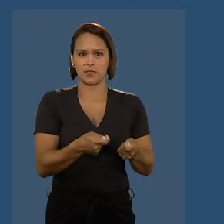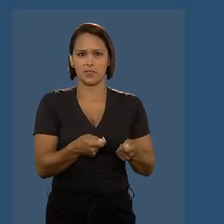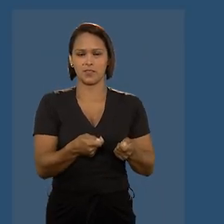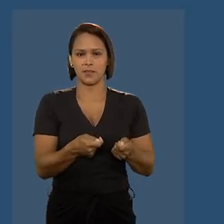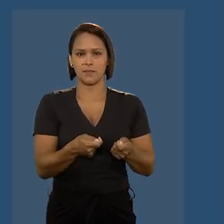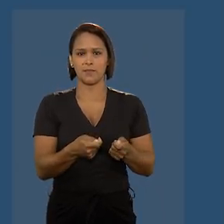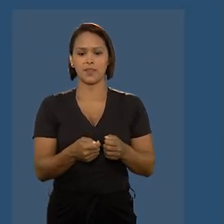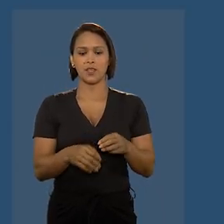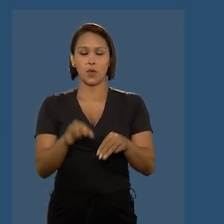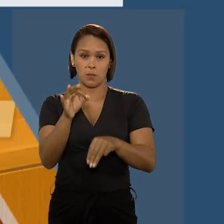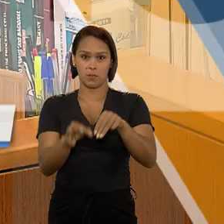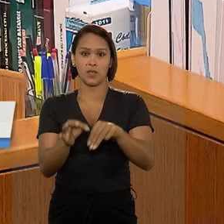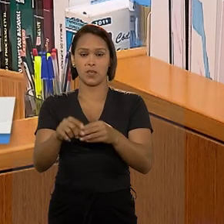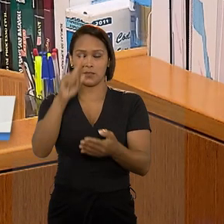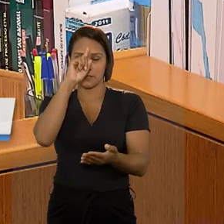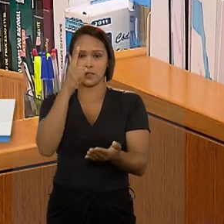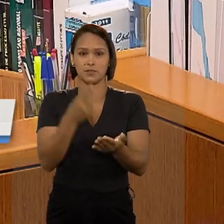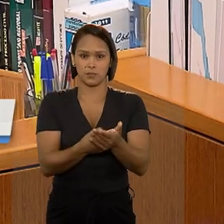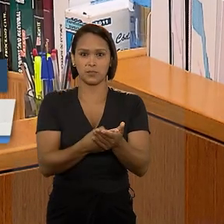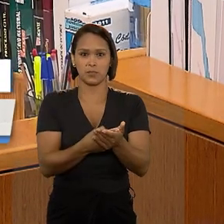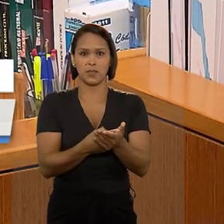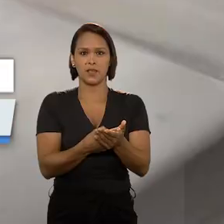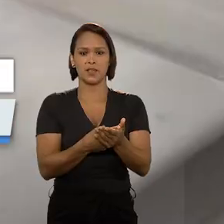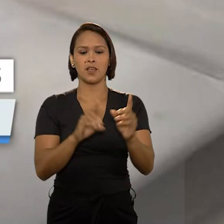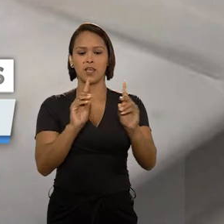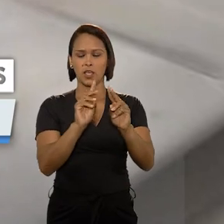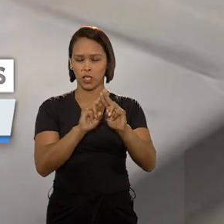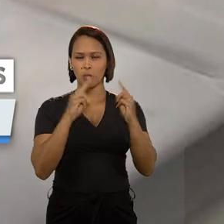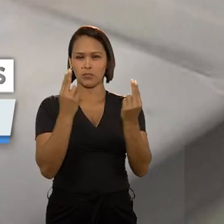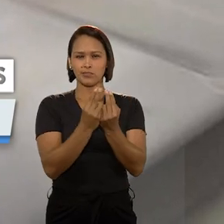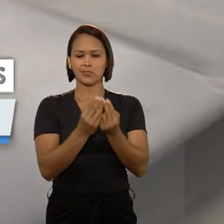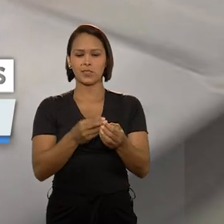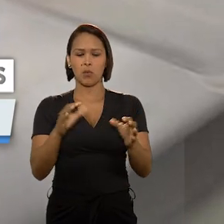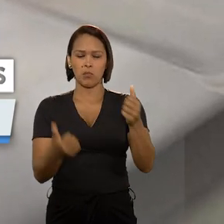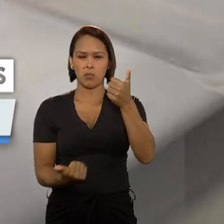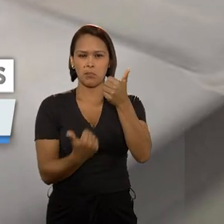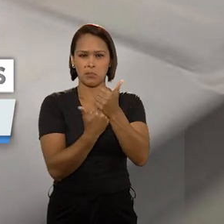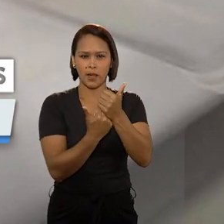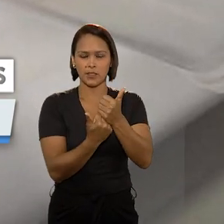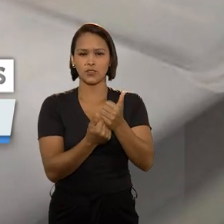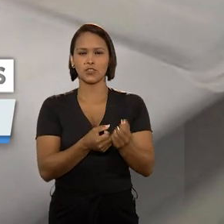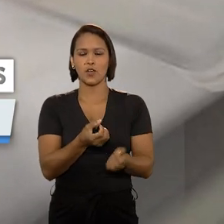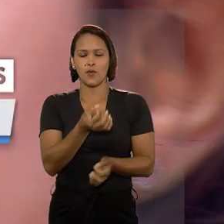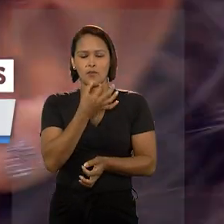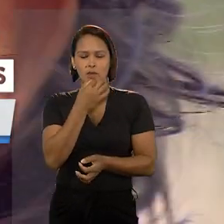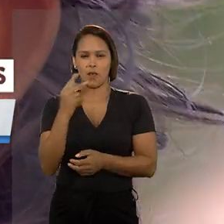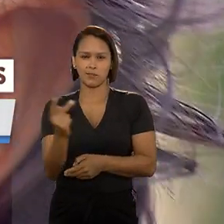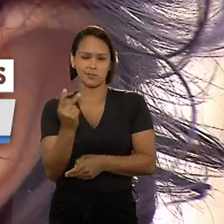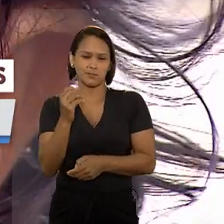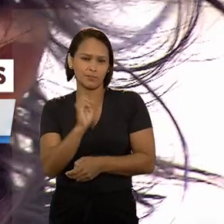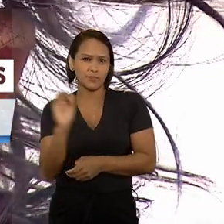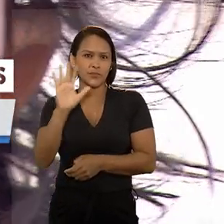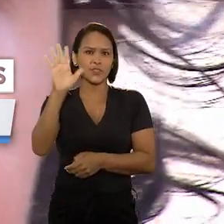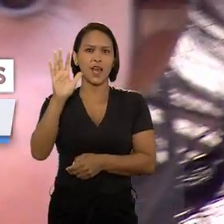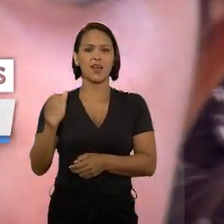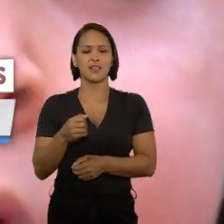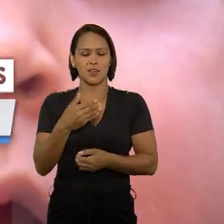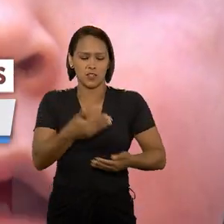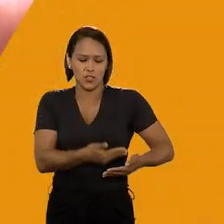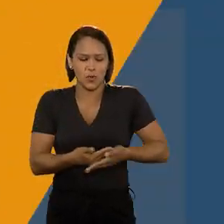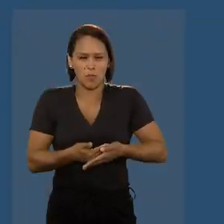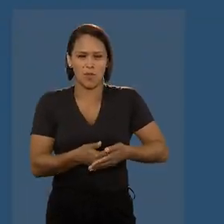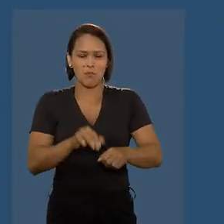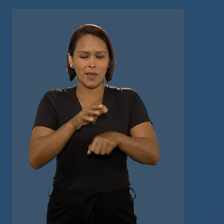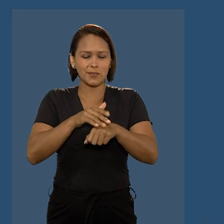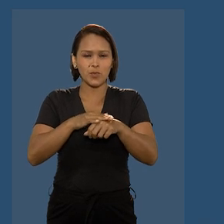defesa. O ministro determina que a União complete o valor do remédio mais caro do mundo para o tratamento de bebê com